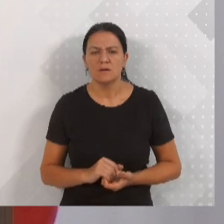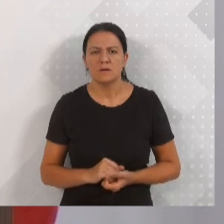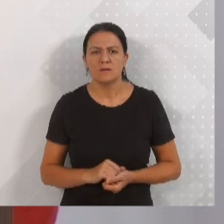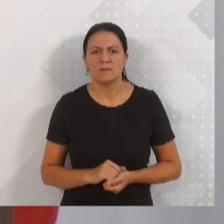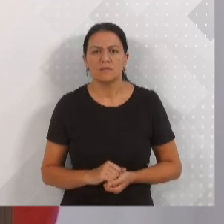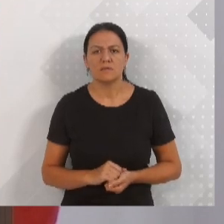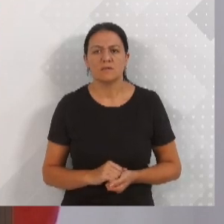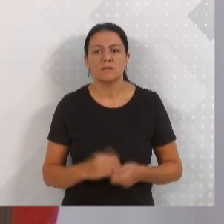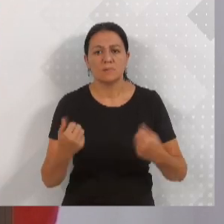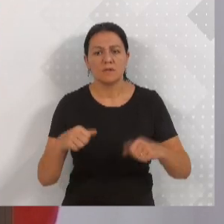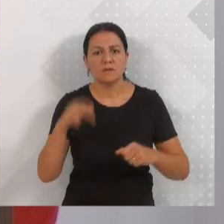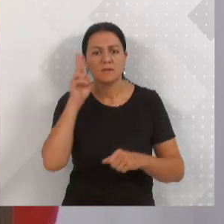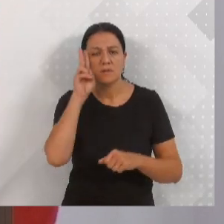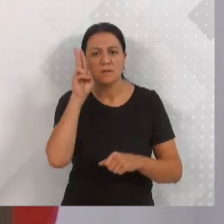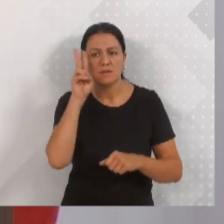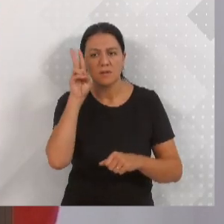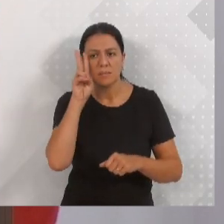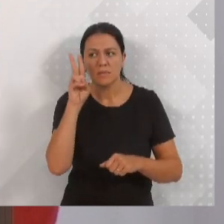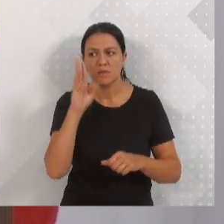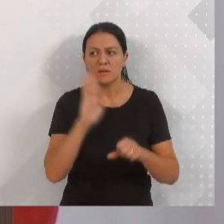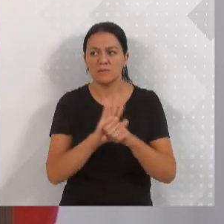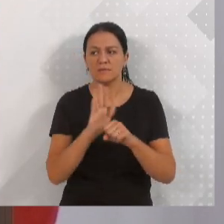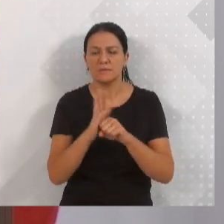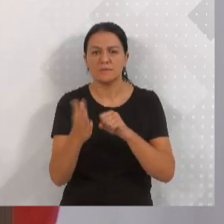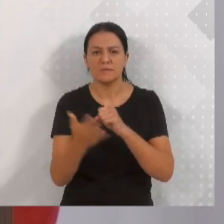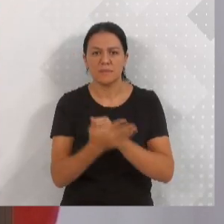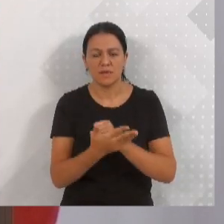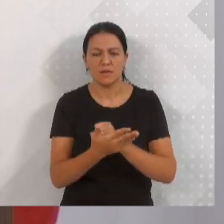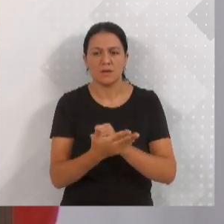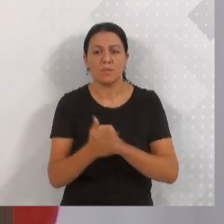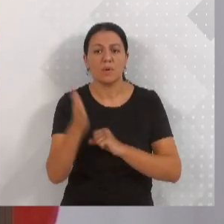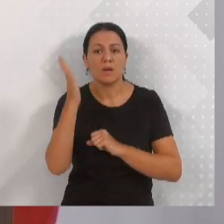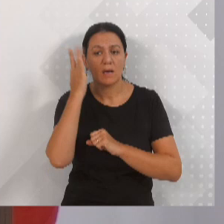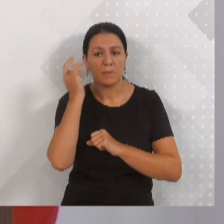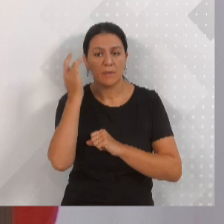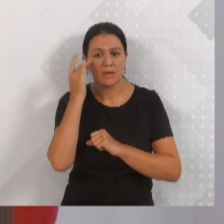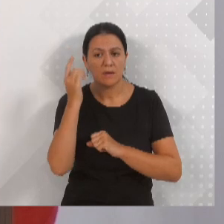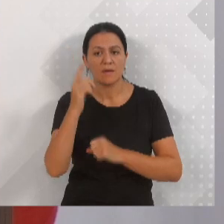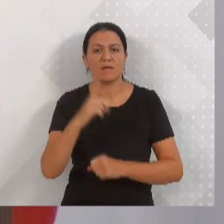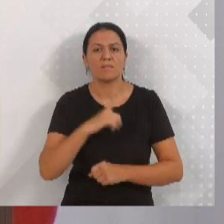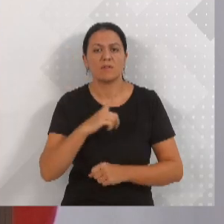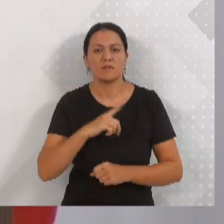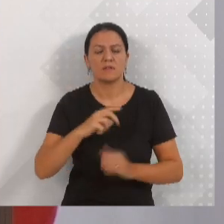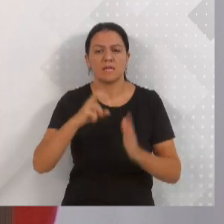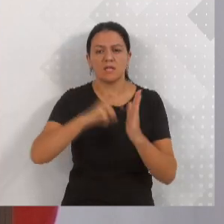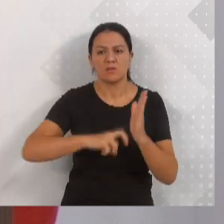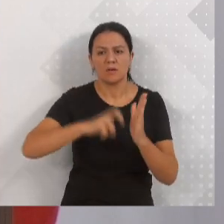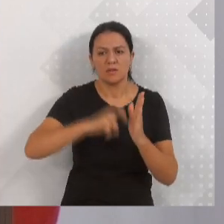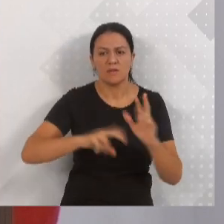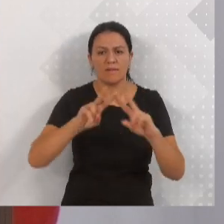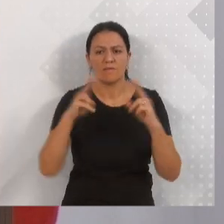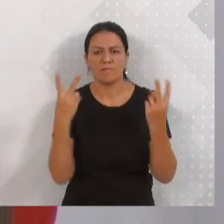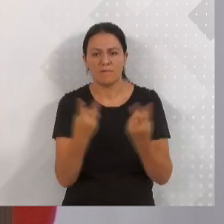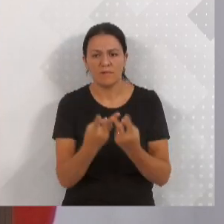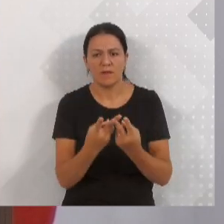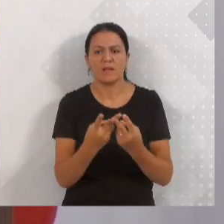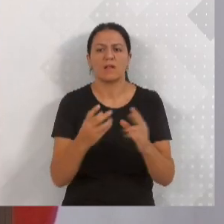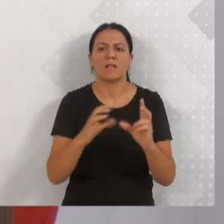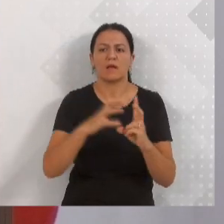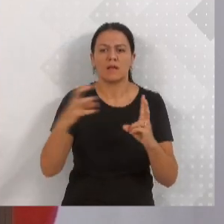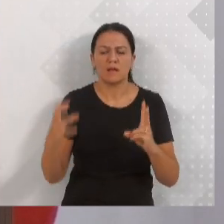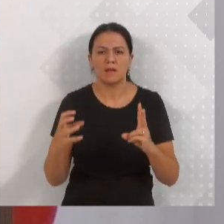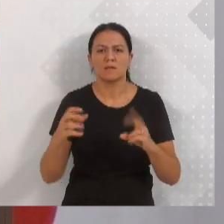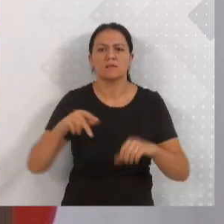nossa sessão. Os bairros que vão ser contemplados amanhã é a Escola Agrícola, Velha, Velha Grande, Velha Central, Passo Manso,